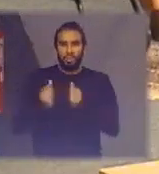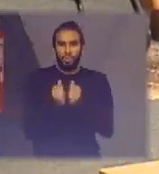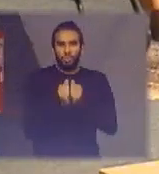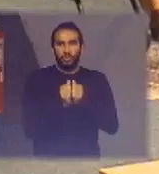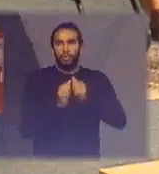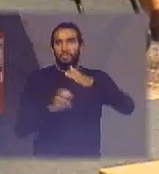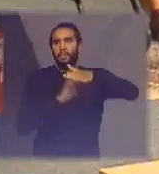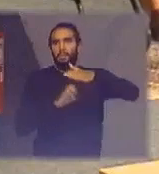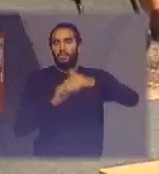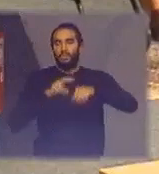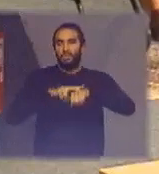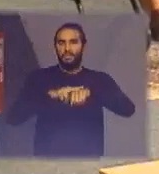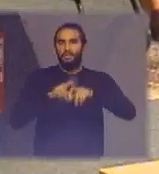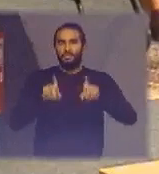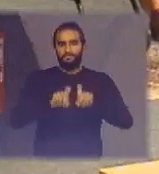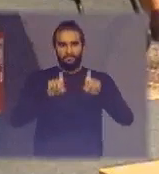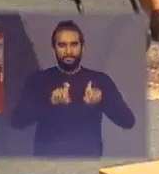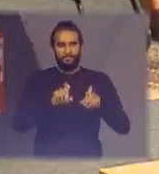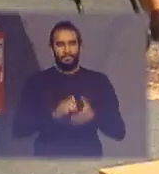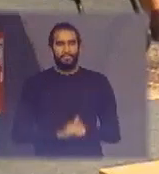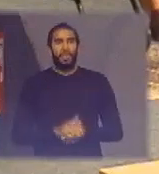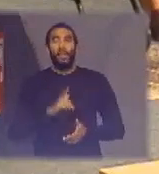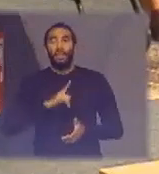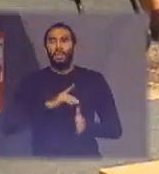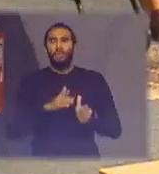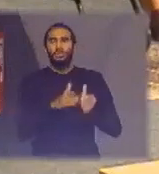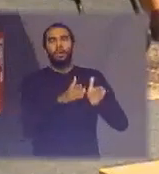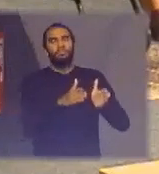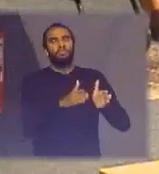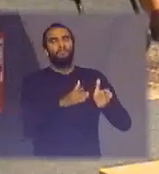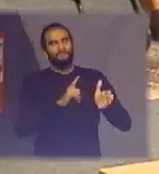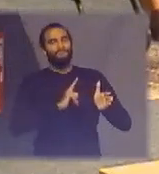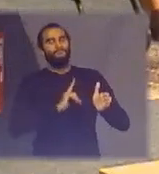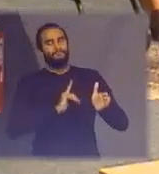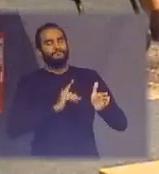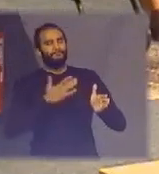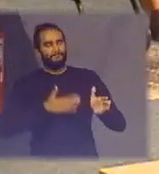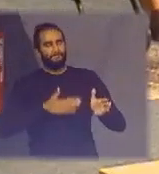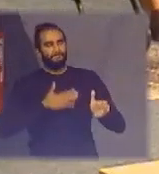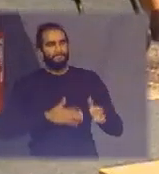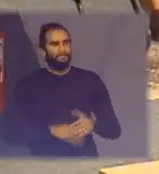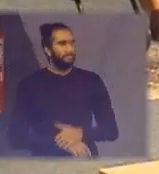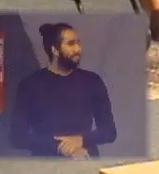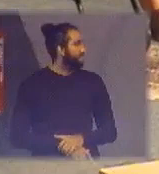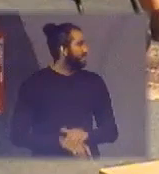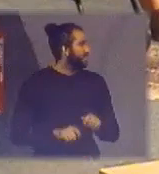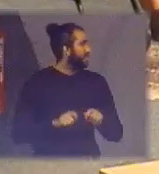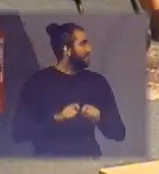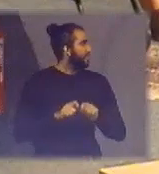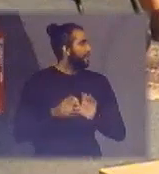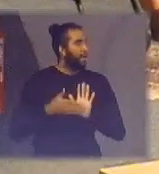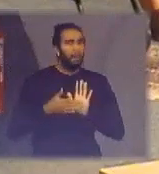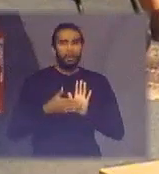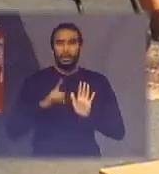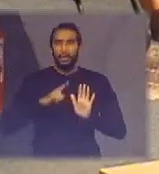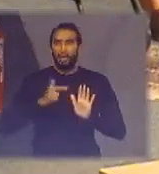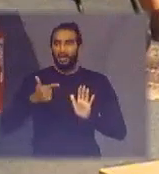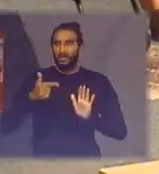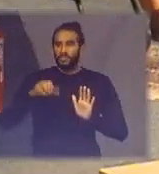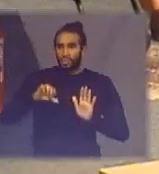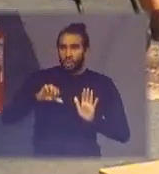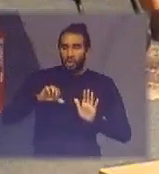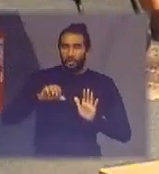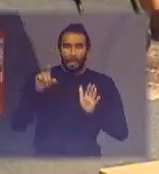Eletro então existe caminho sim gente eu vou fazer uma proposta que nós estamos com 29 perguntas e 11